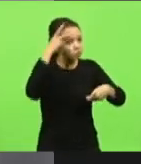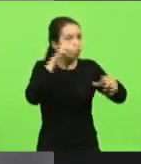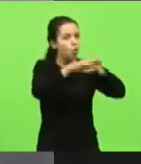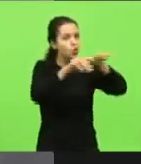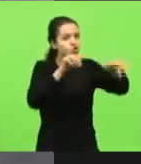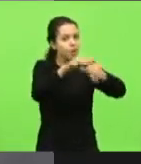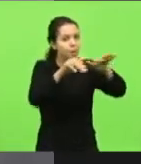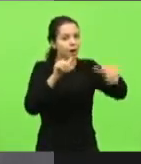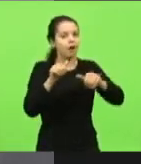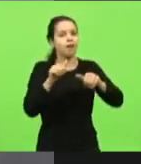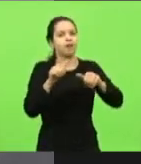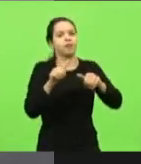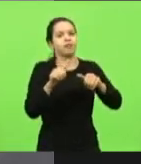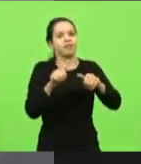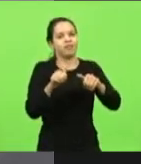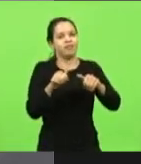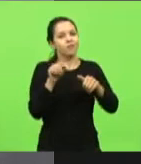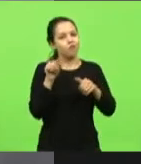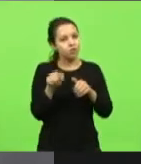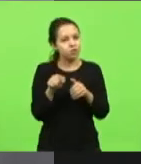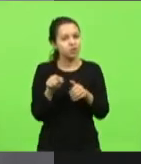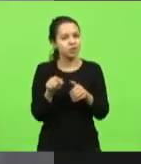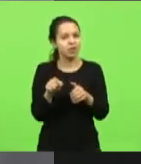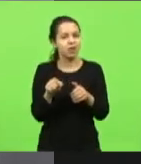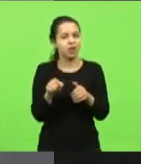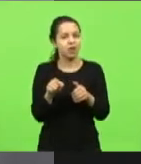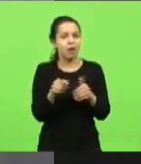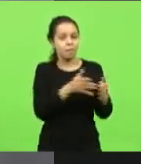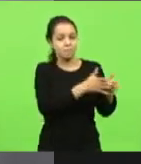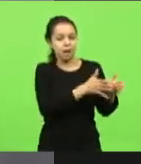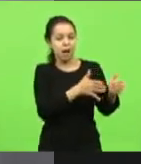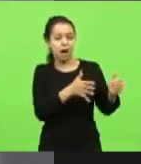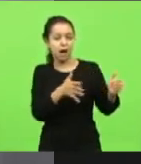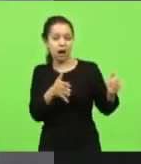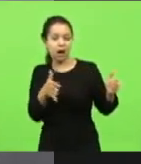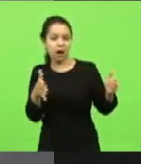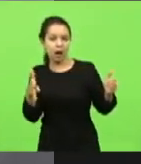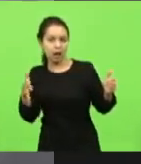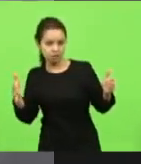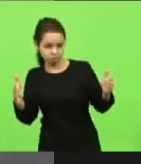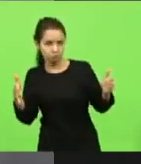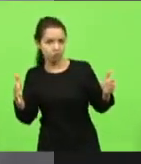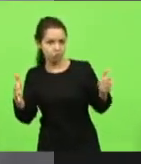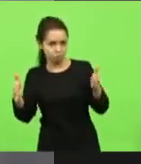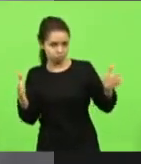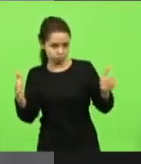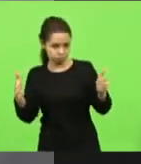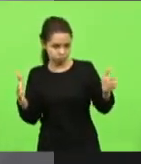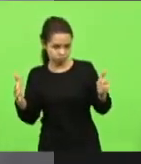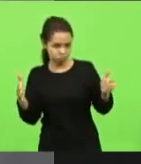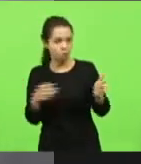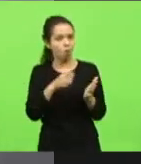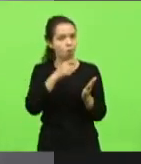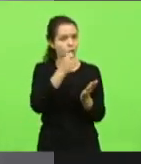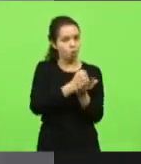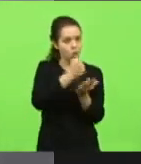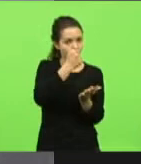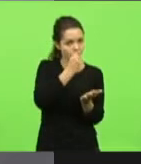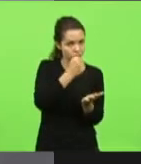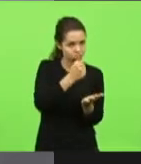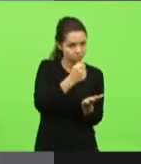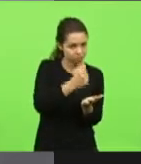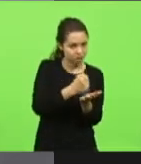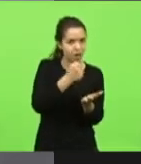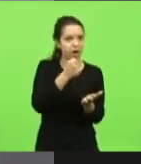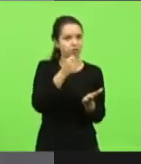você também deixar que o prazo do alongamento de contratos com pessoas